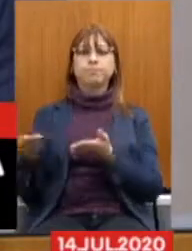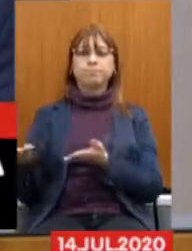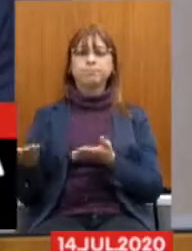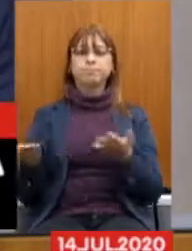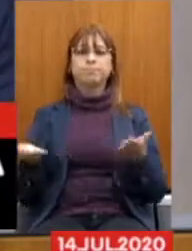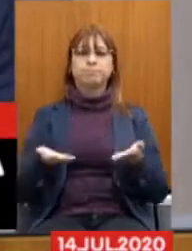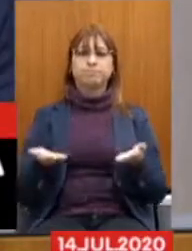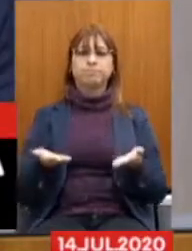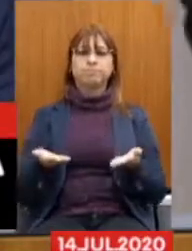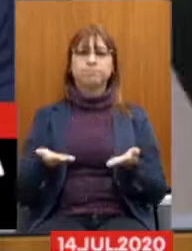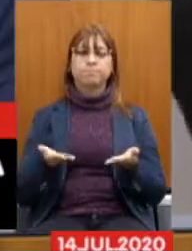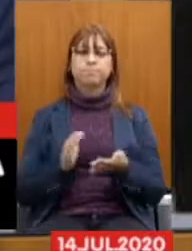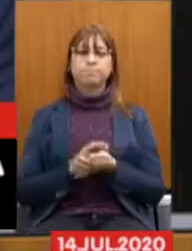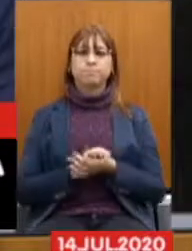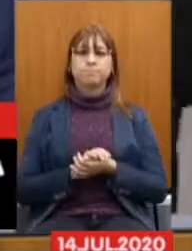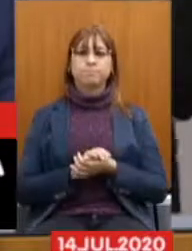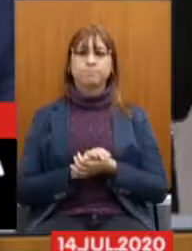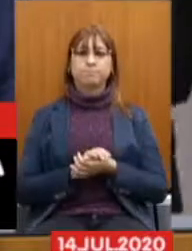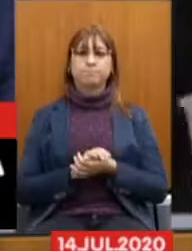Agora